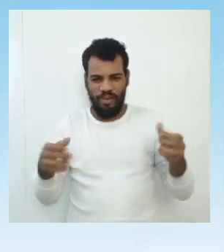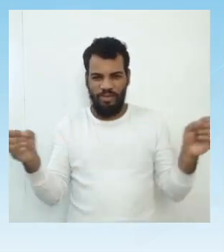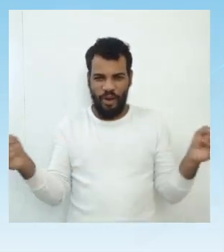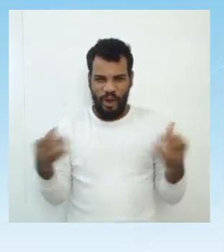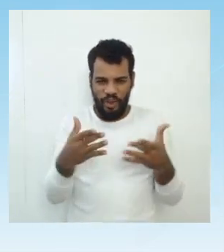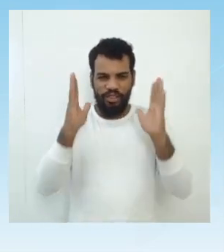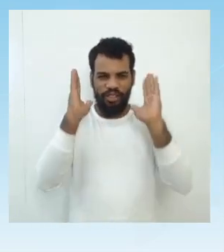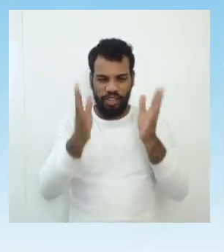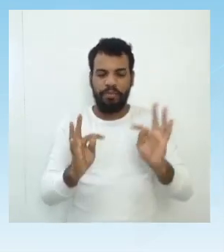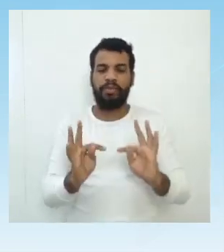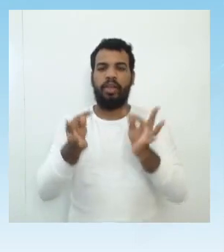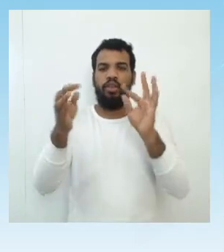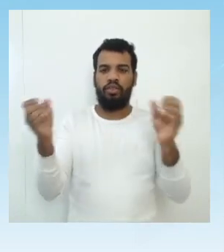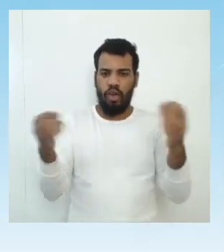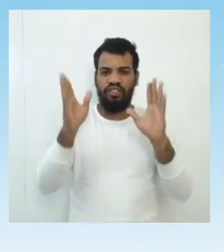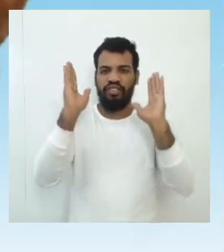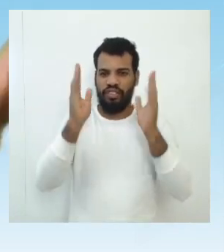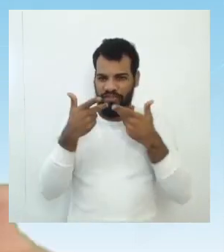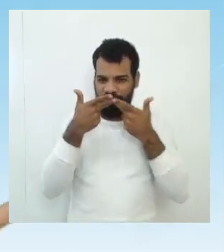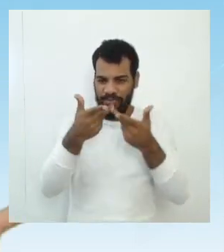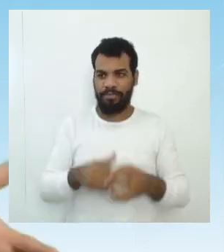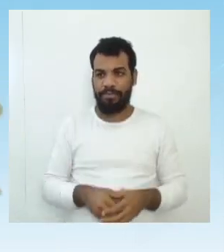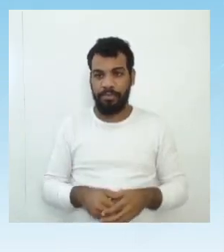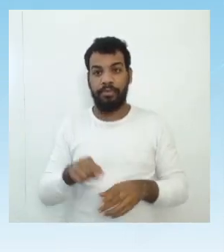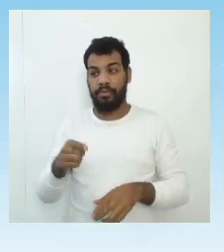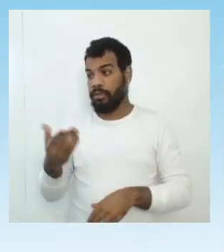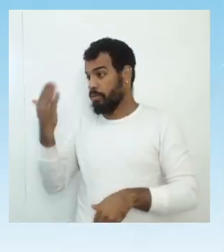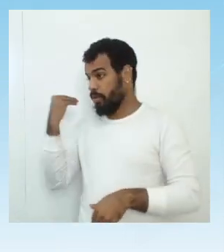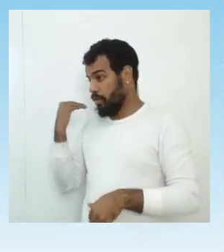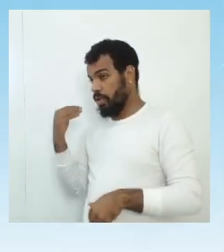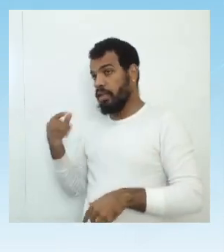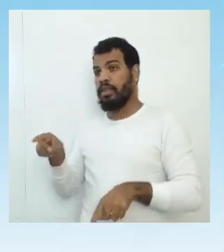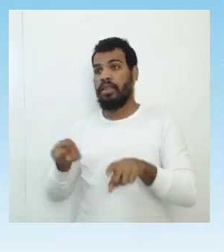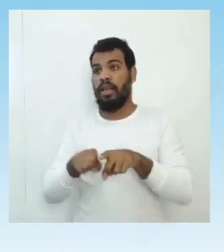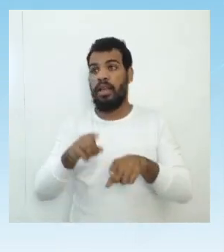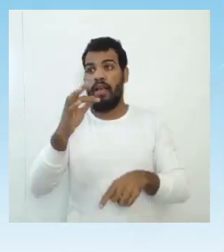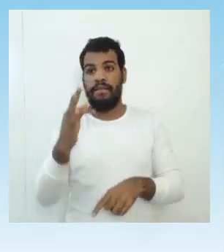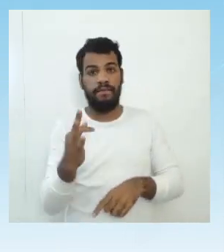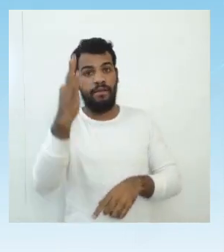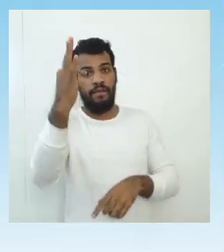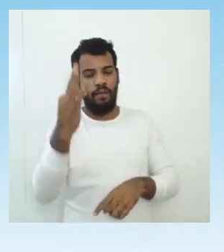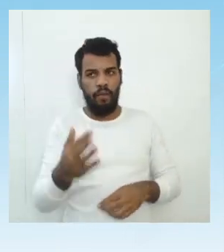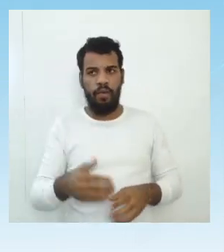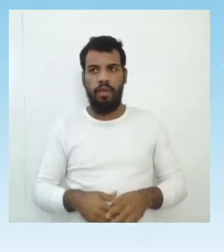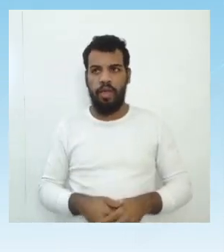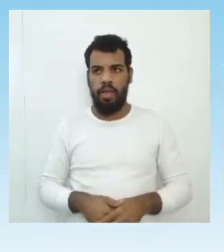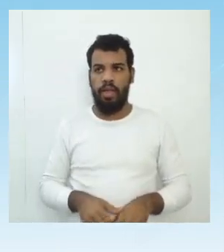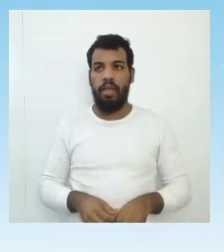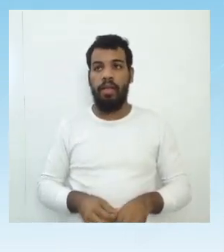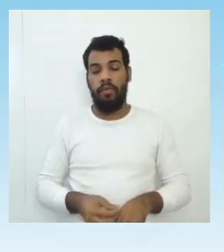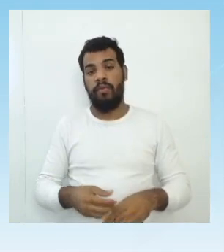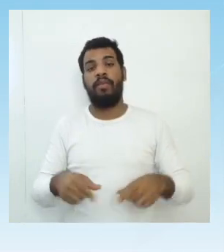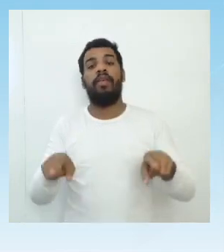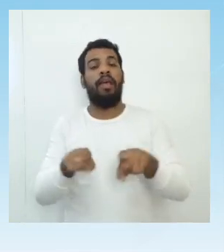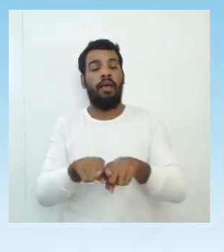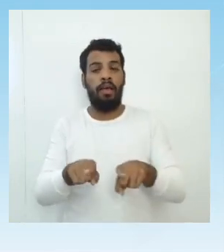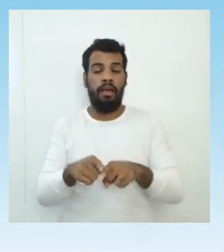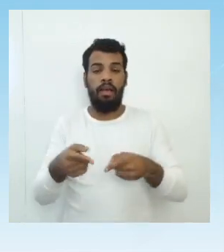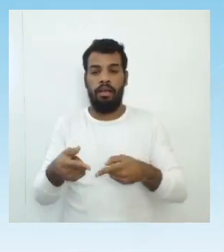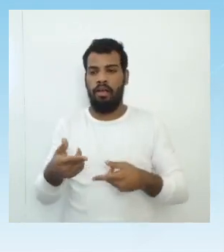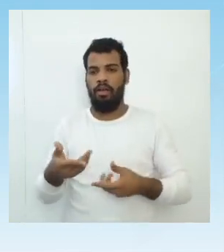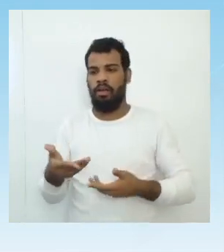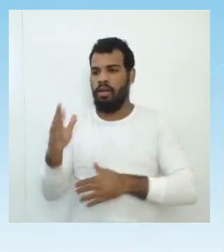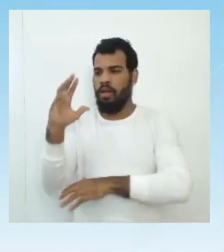novas tecnologias, tanto do passado até os dias de hoje e também a nossa relação